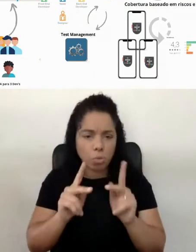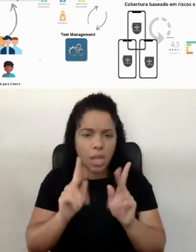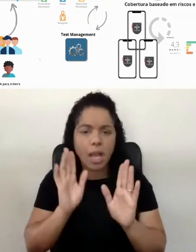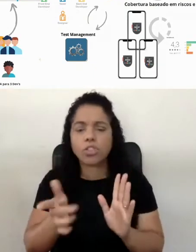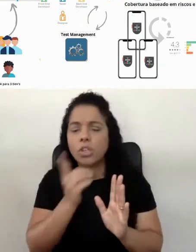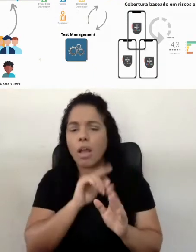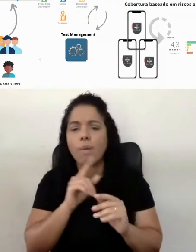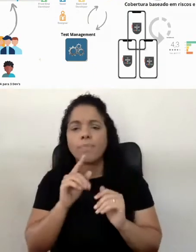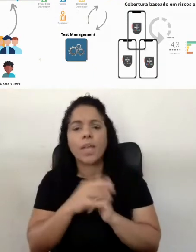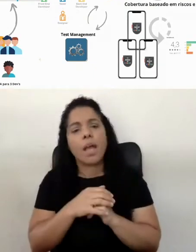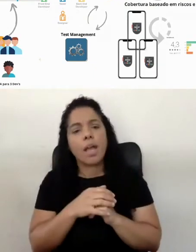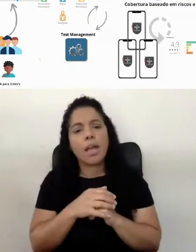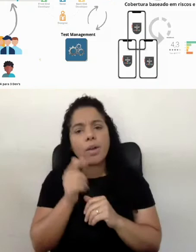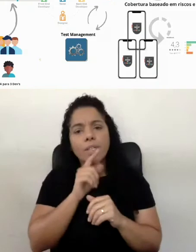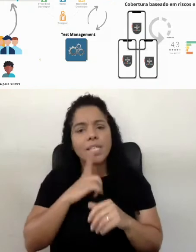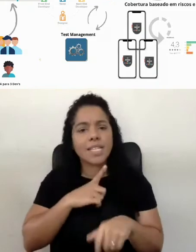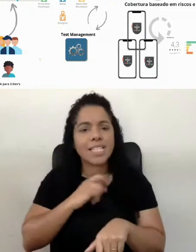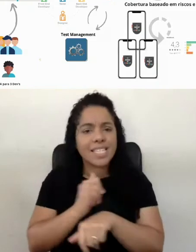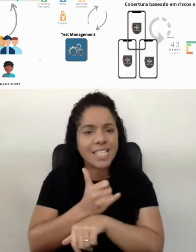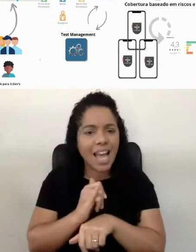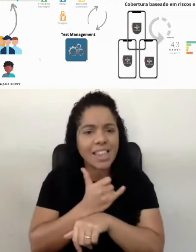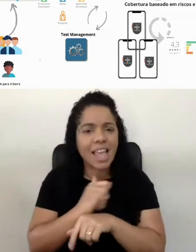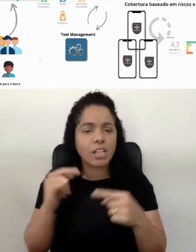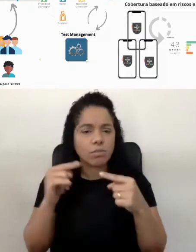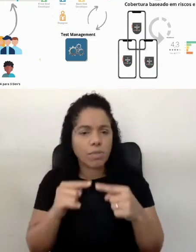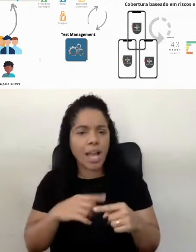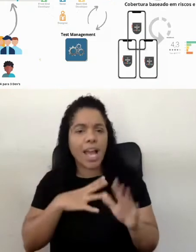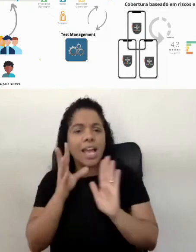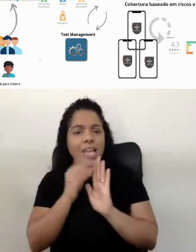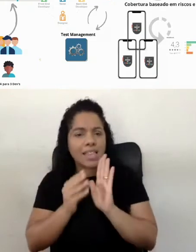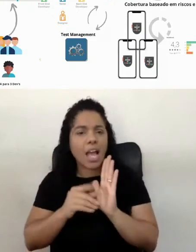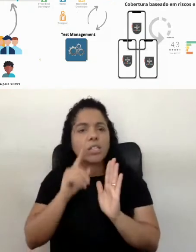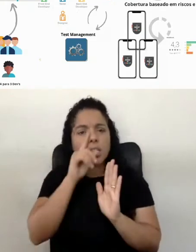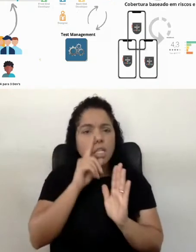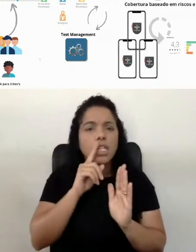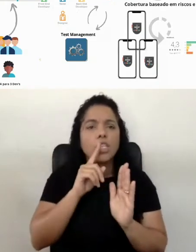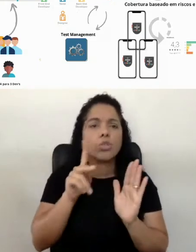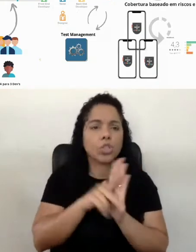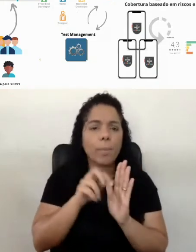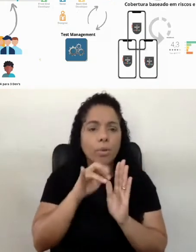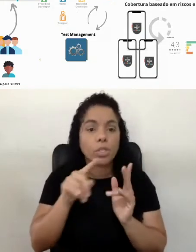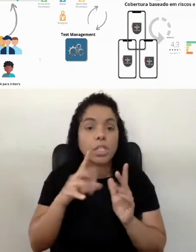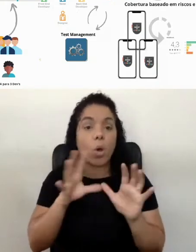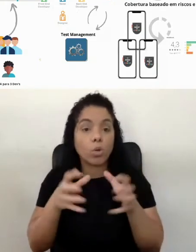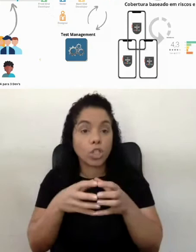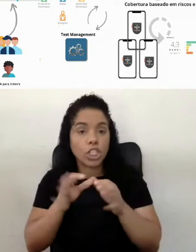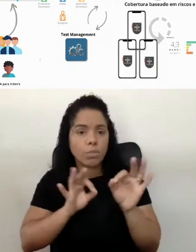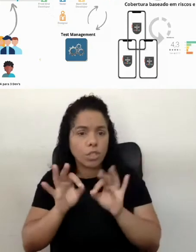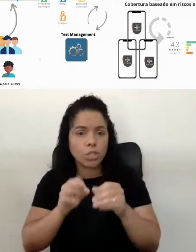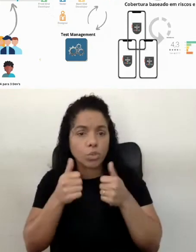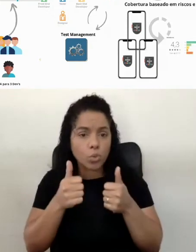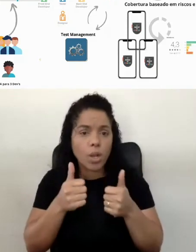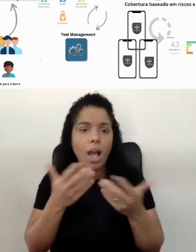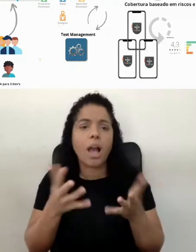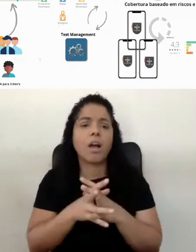já conseguindo aqui ter uma estratégia baseada em dados, em riscos e dados de produção, com um time bem estruturado, com